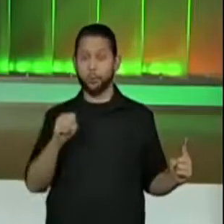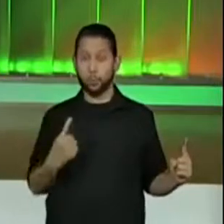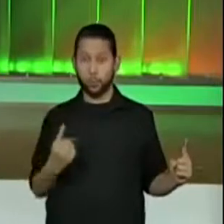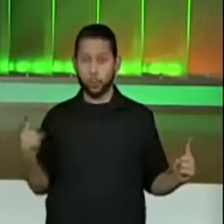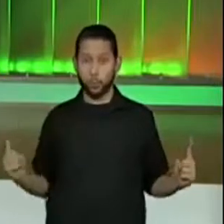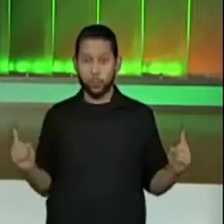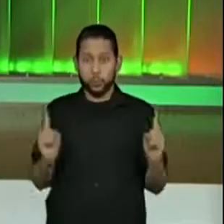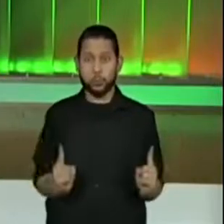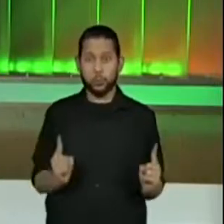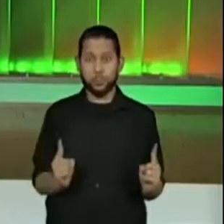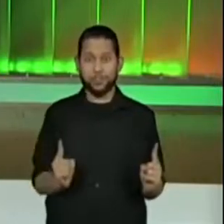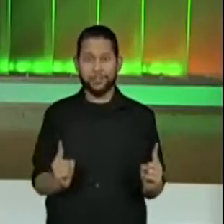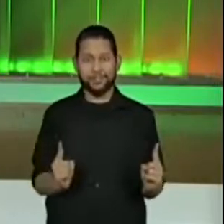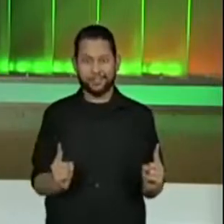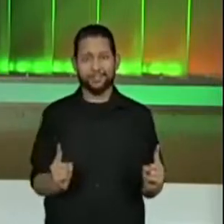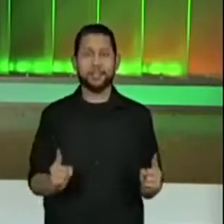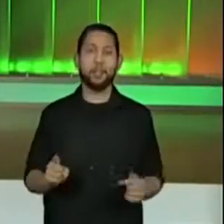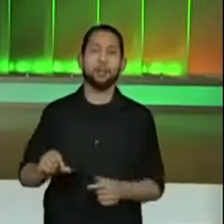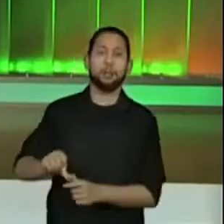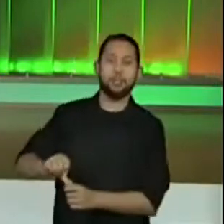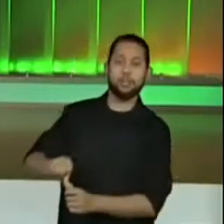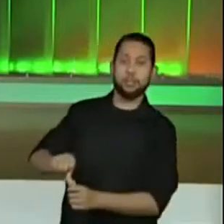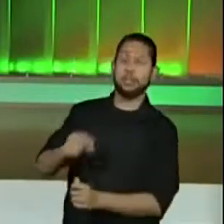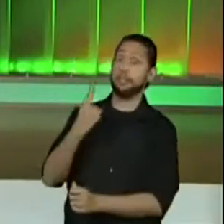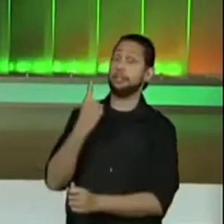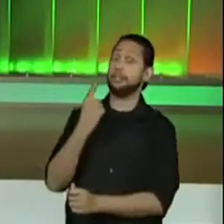do quadro. Grandão, né, gente?